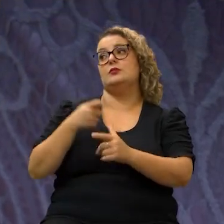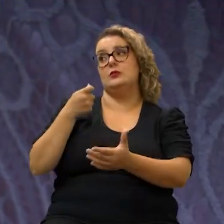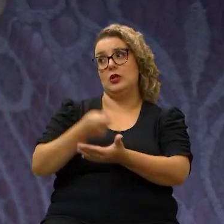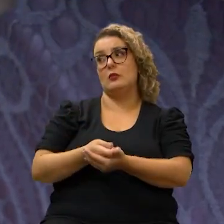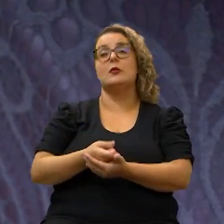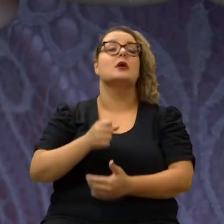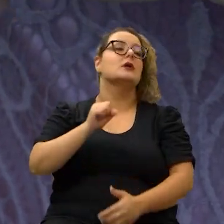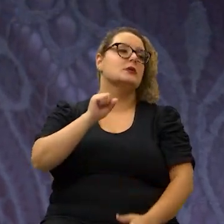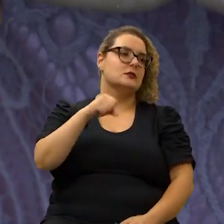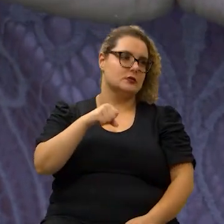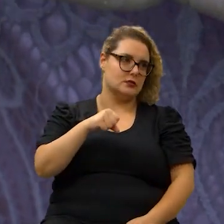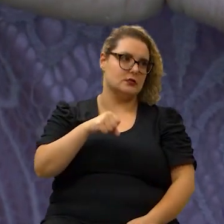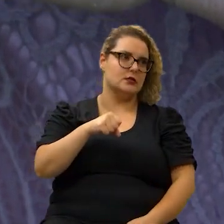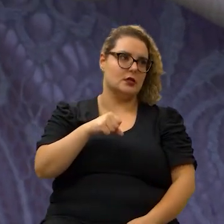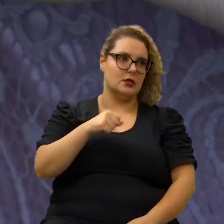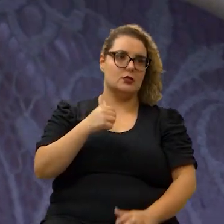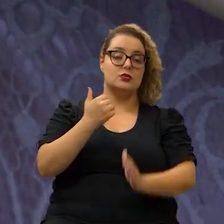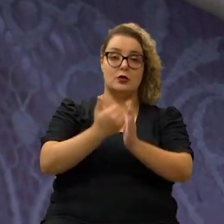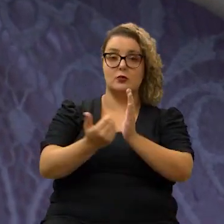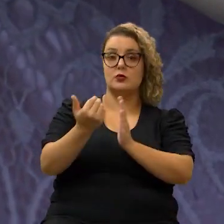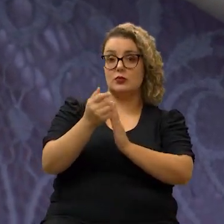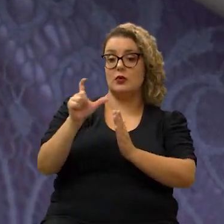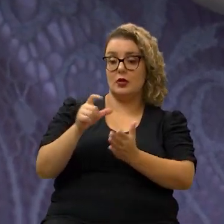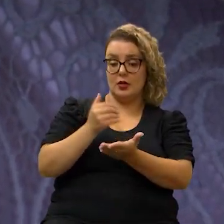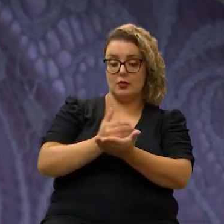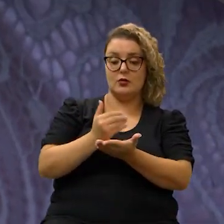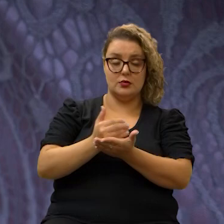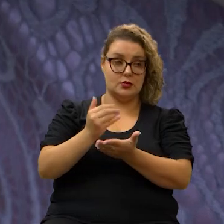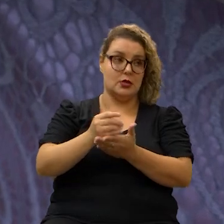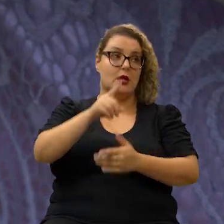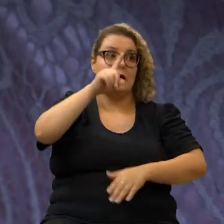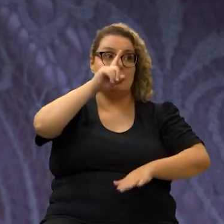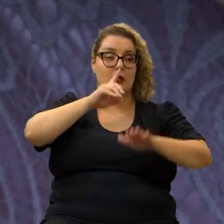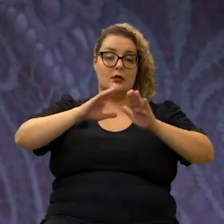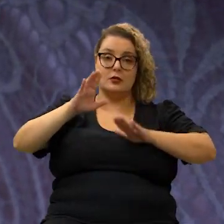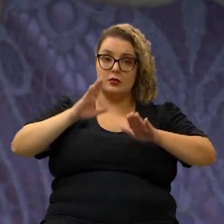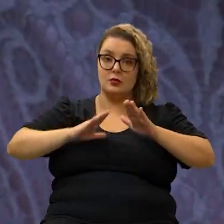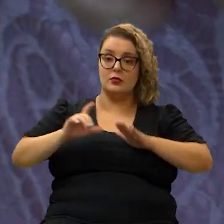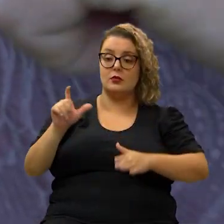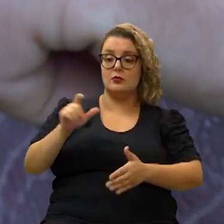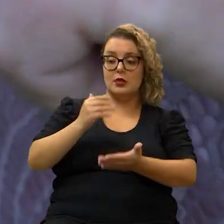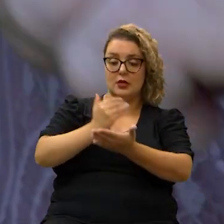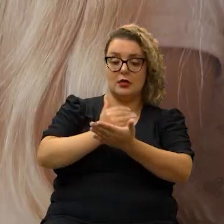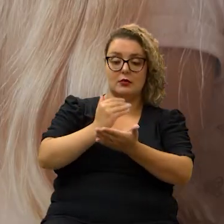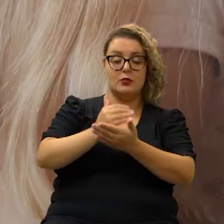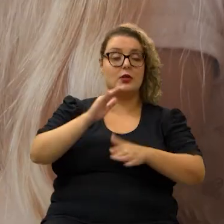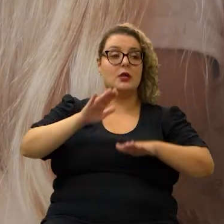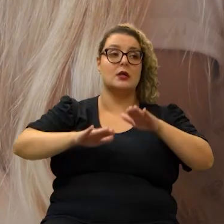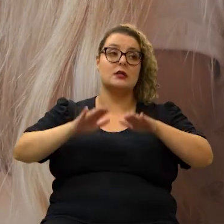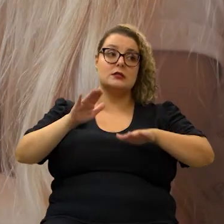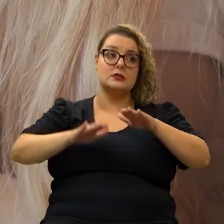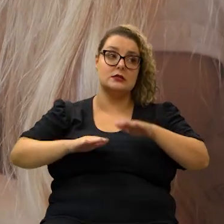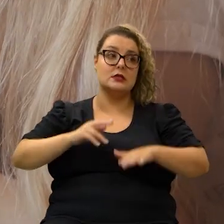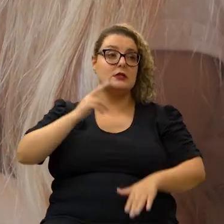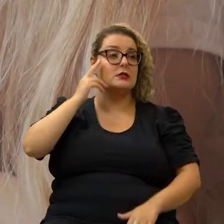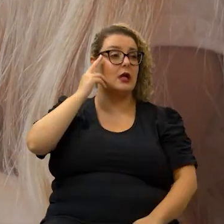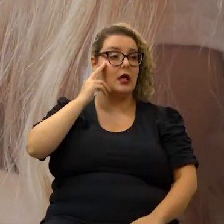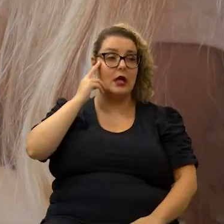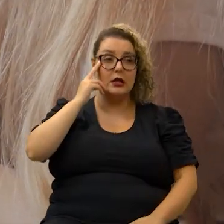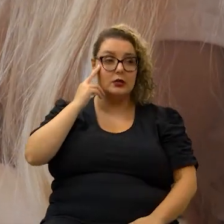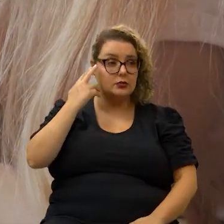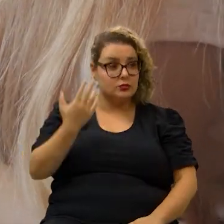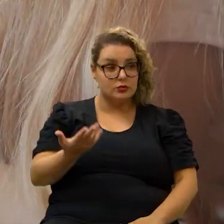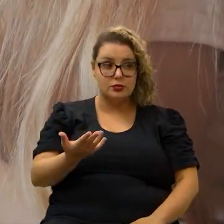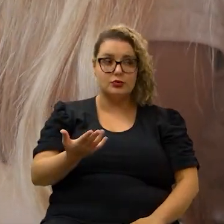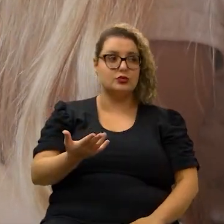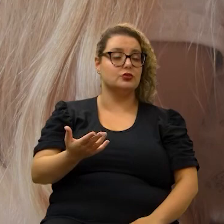dívida para ser paga sim sobretudo o cartão de crédito tem que tomar muito cuidado com o cartão de crédito porque às vezes a gente é iludido